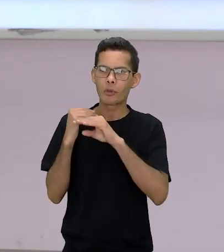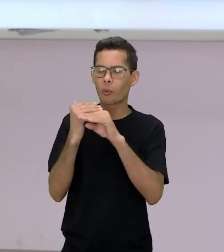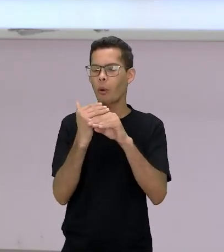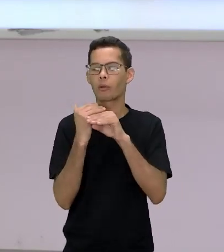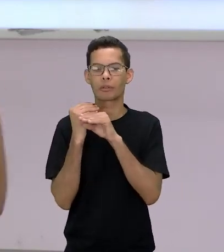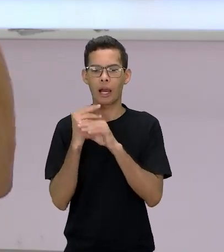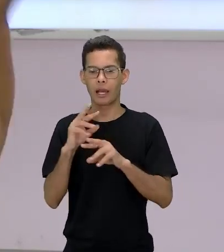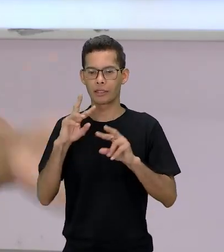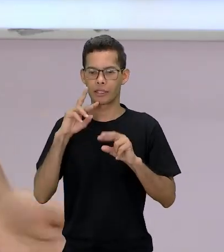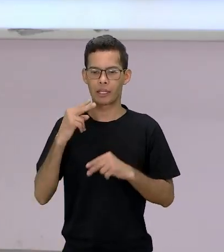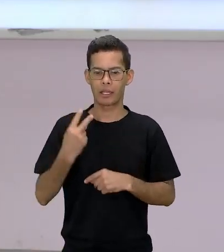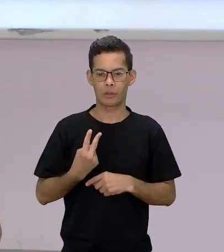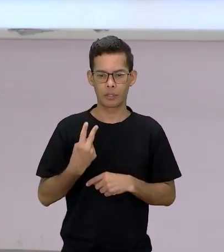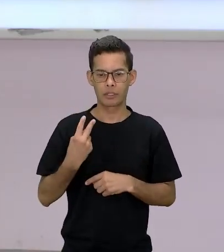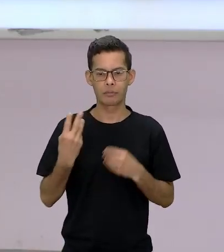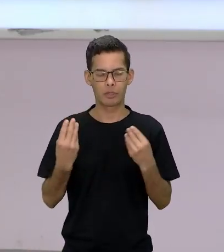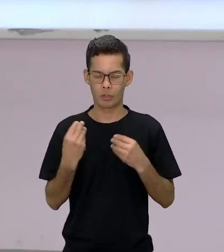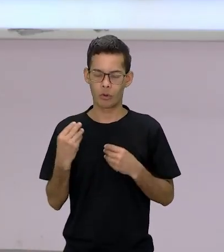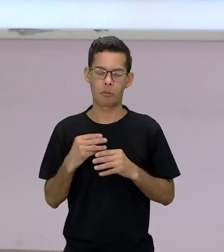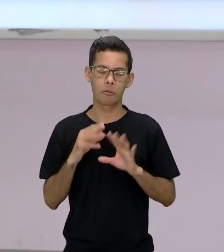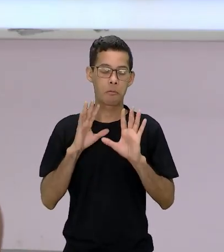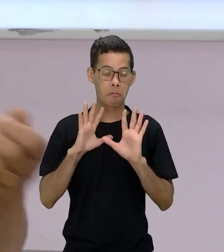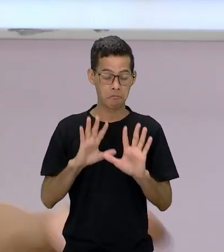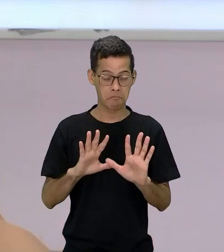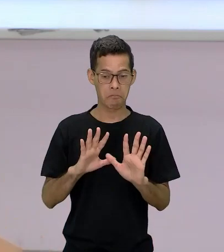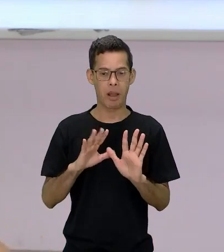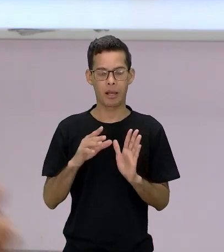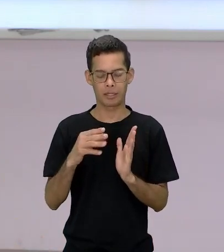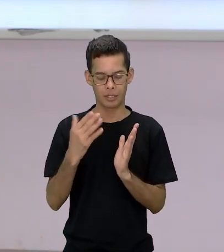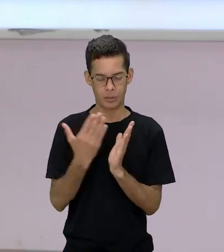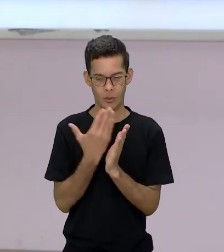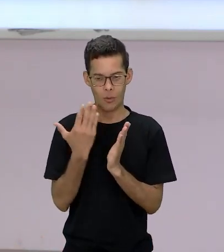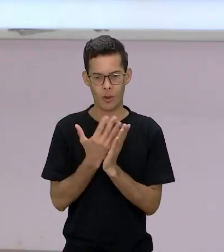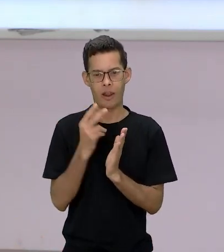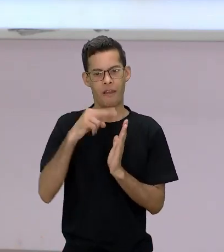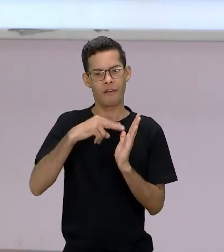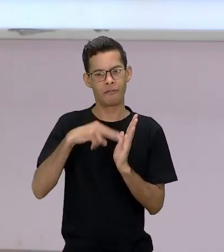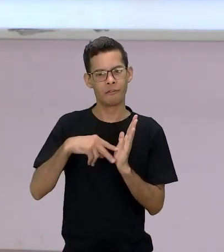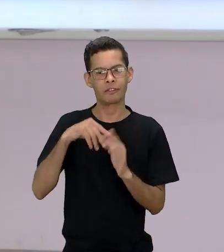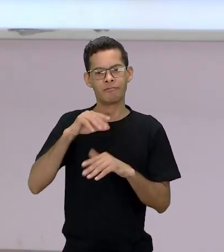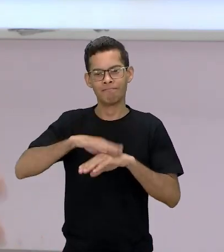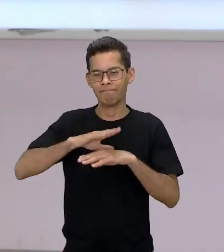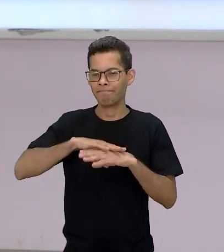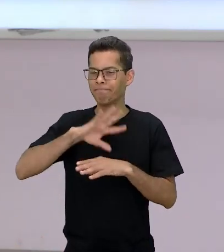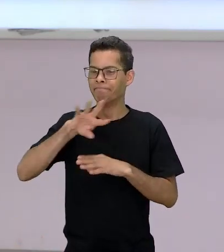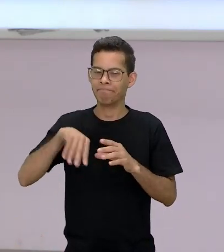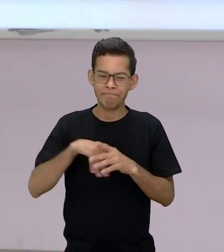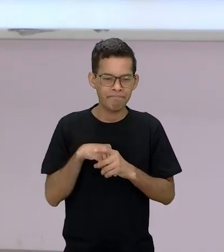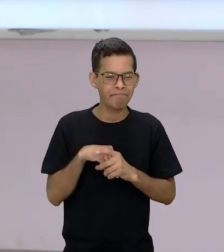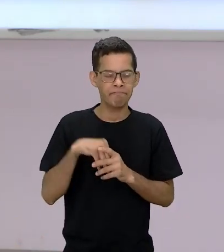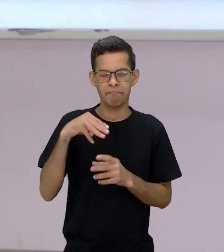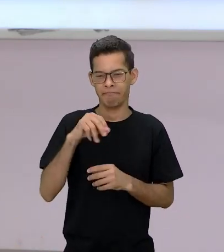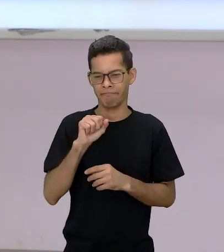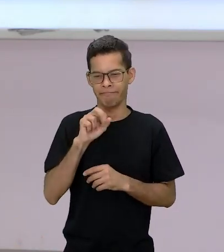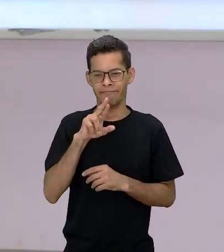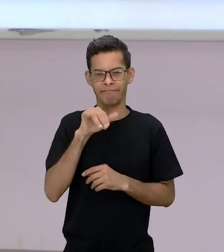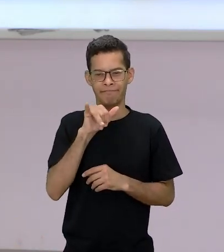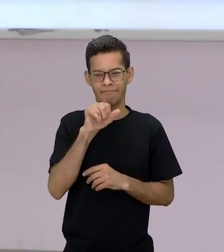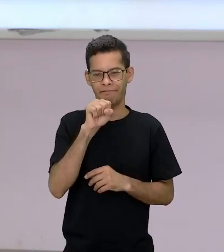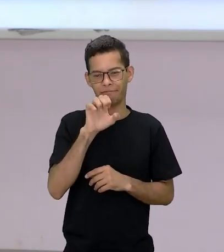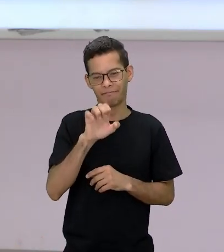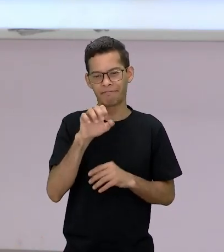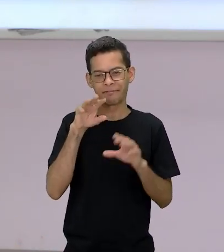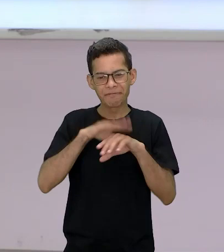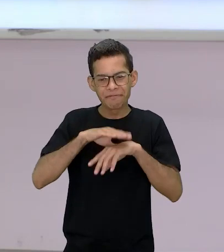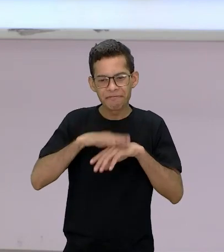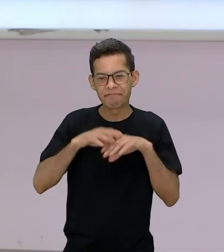mas a Marise faz isso ela faz esse resgate ela traz todos esses elementos para a